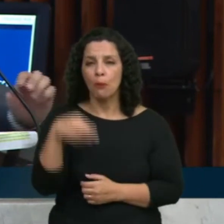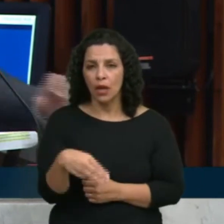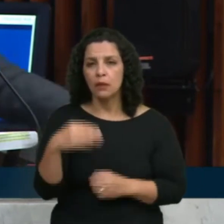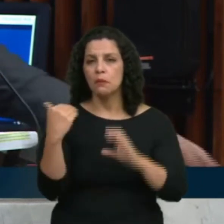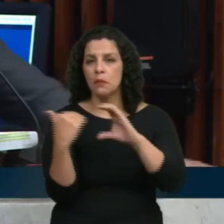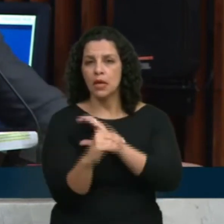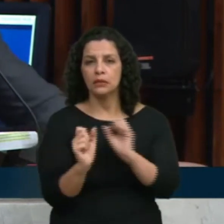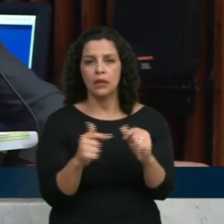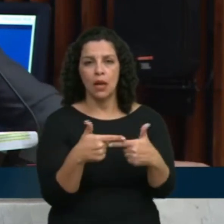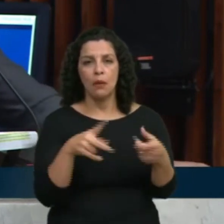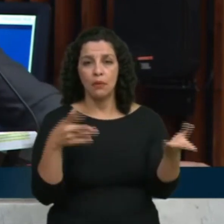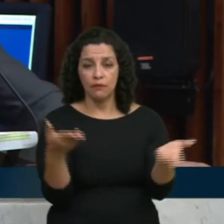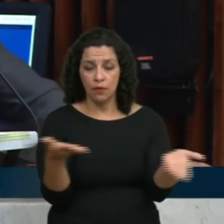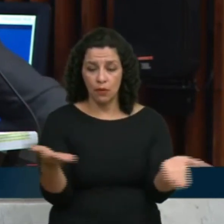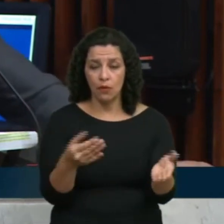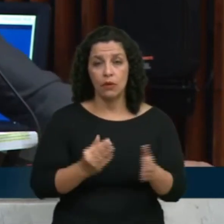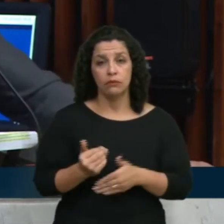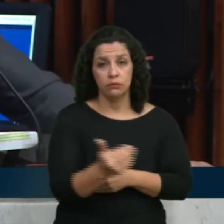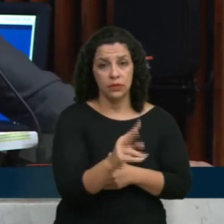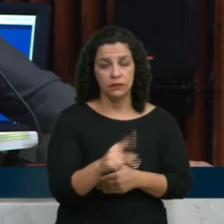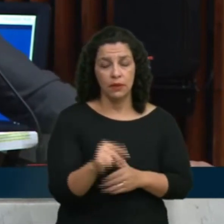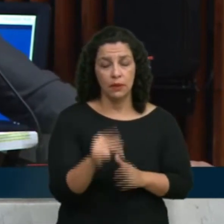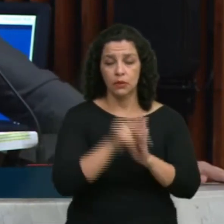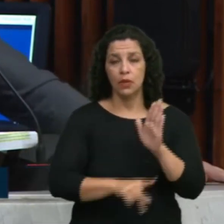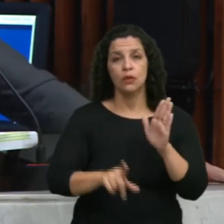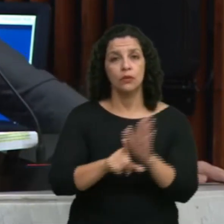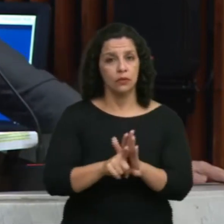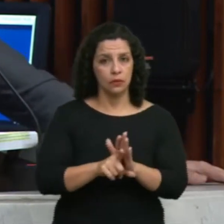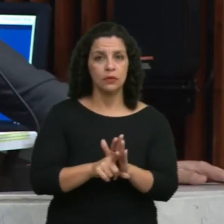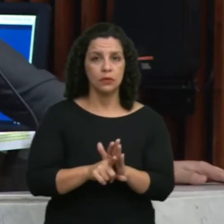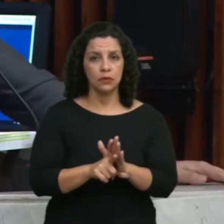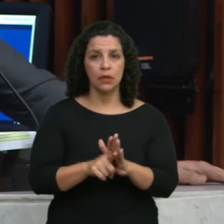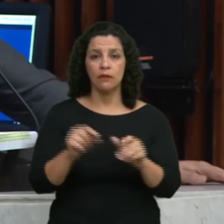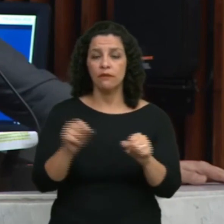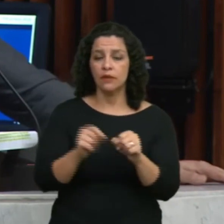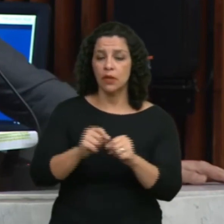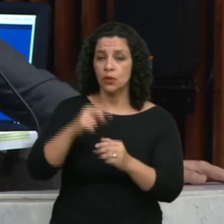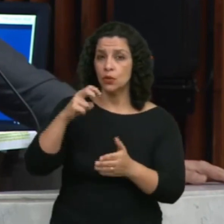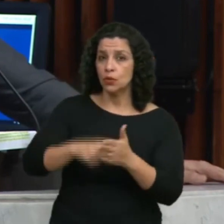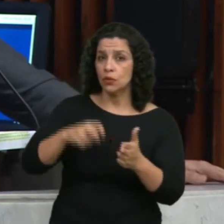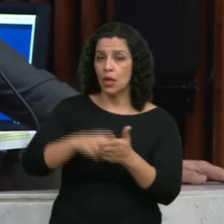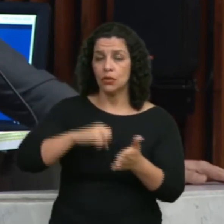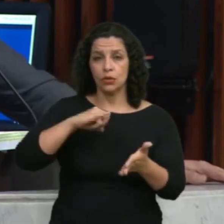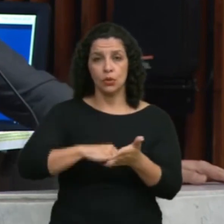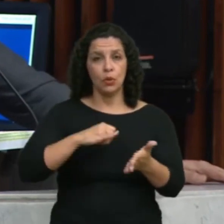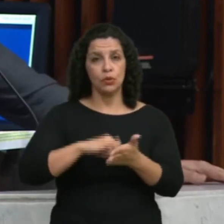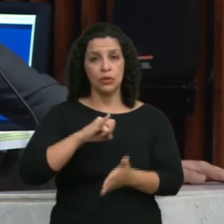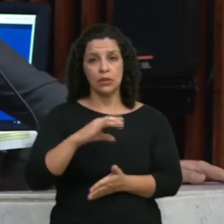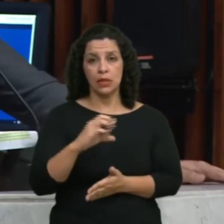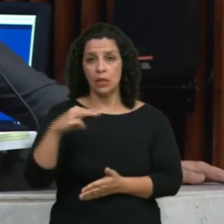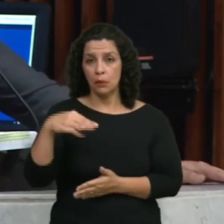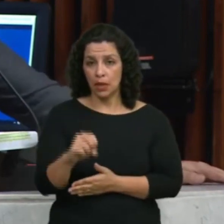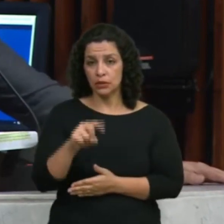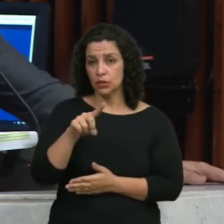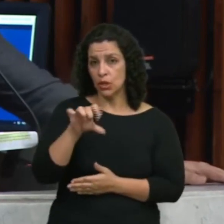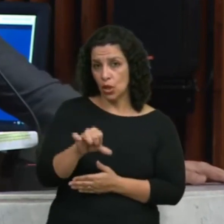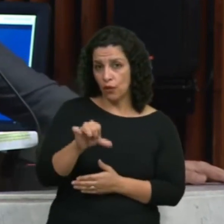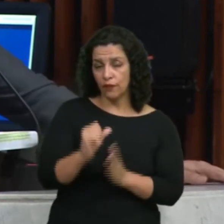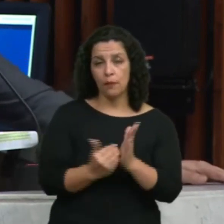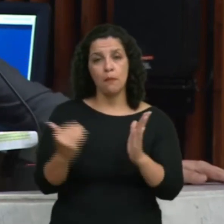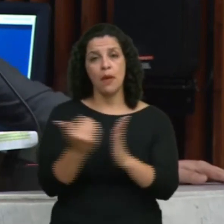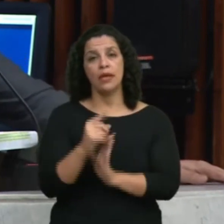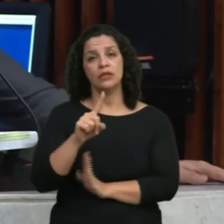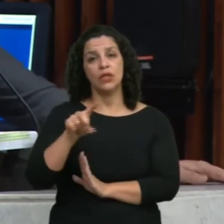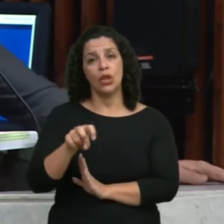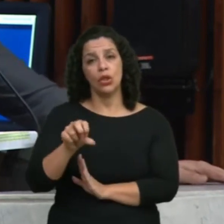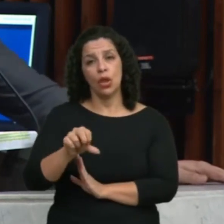vai encaminhar para essa casa um projeto de lei, aumentando a líquida do ICMS de 19% para 19,5%.